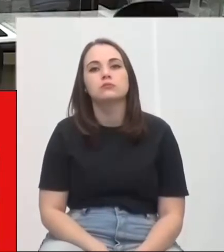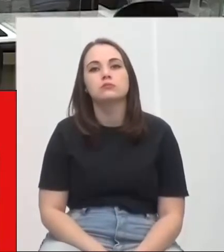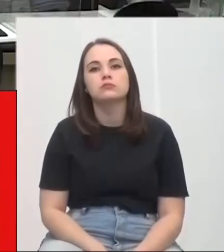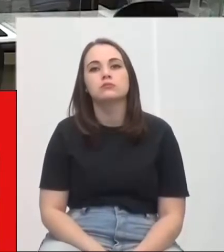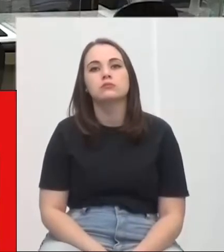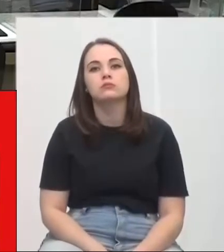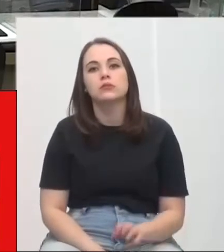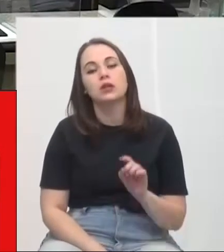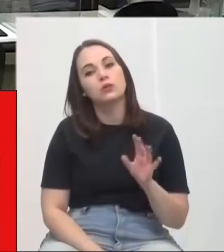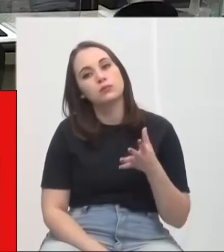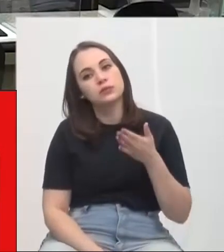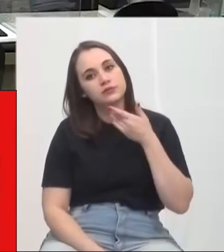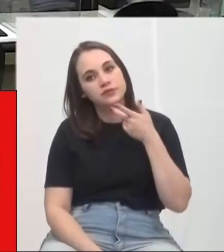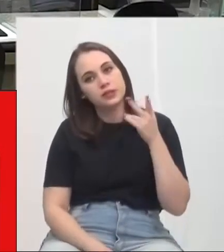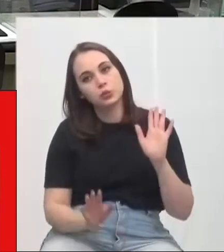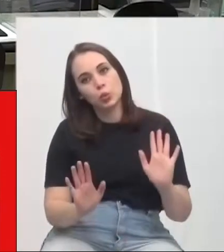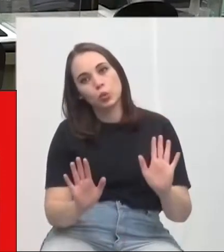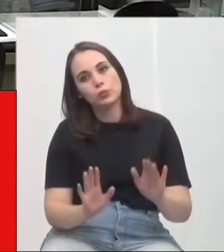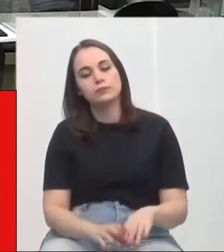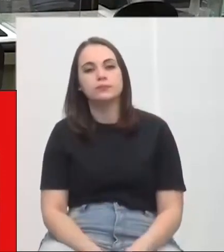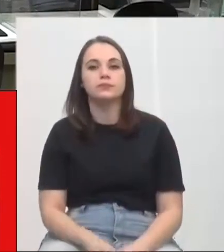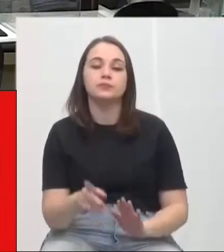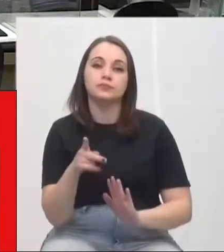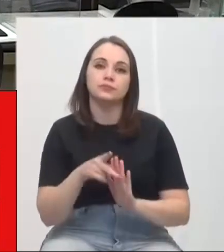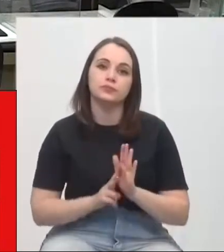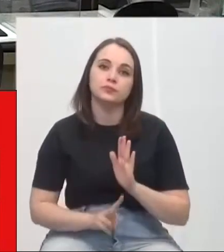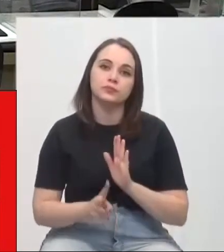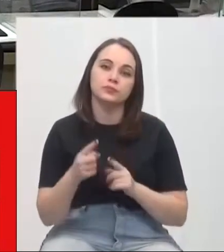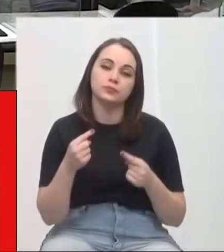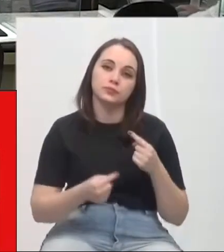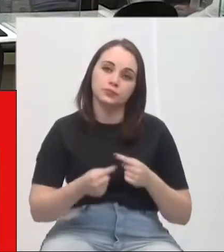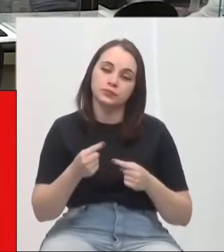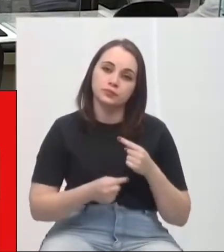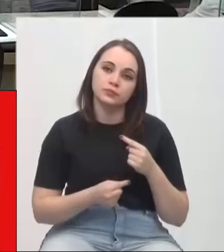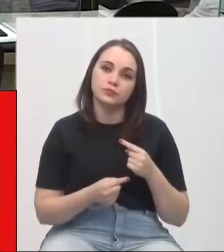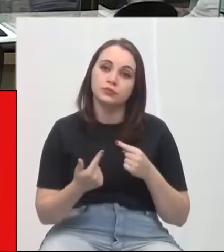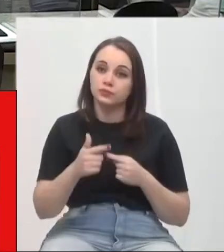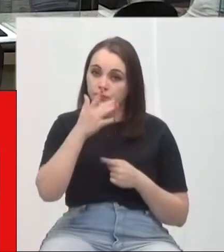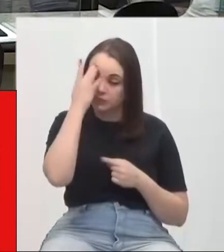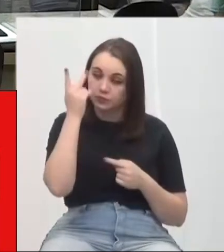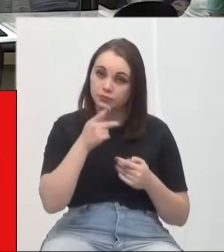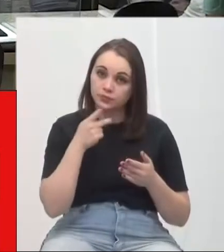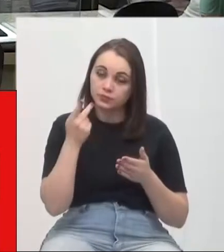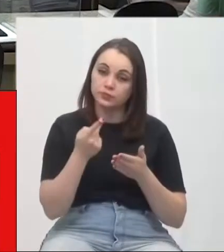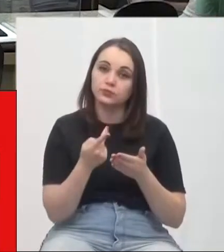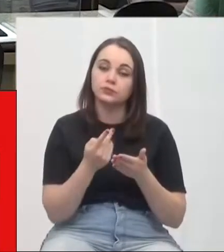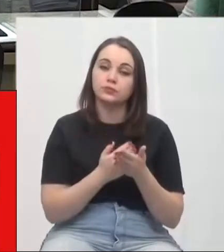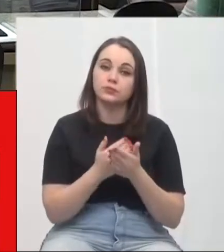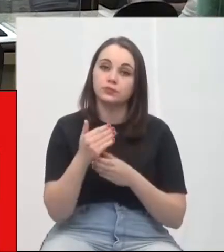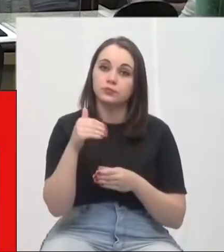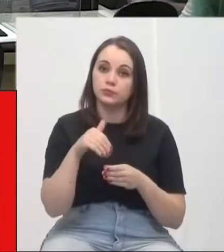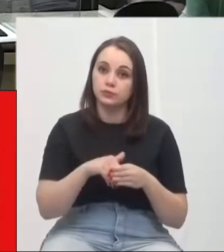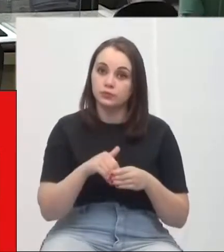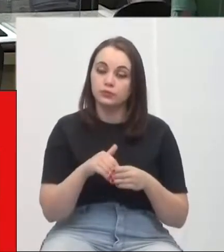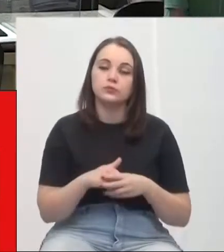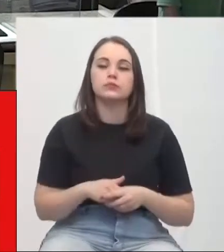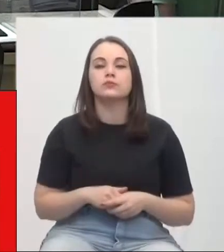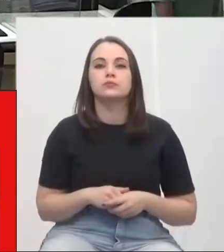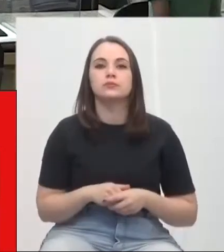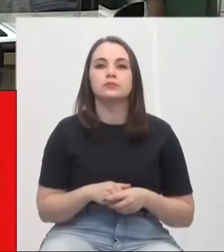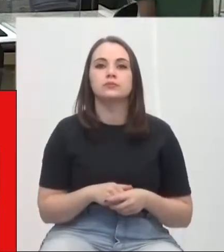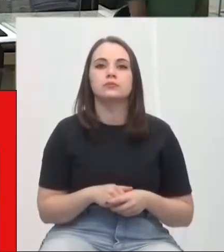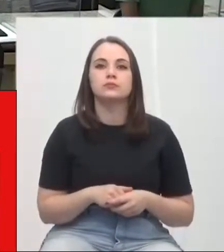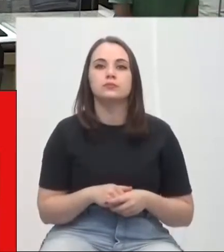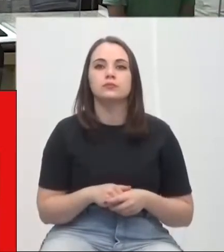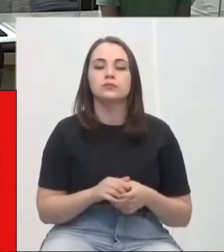Era o continha, presidente. O projeto continua em discussão. Não havendo mais, quem queira discutir está em